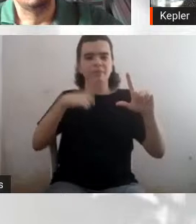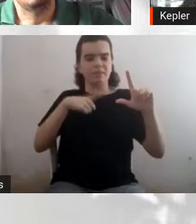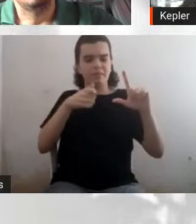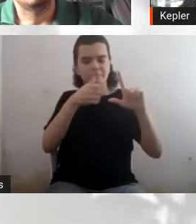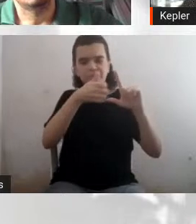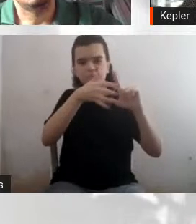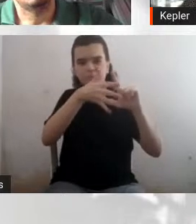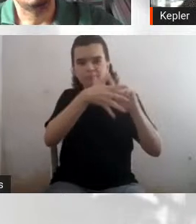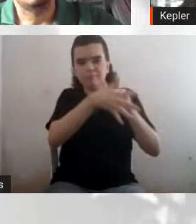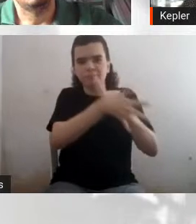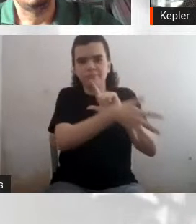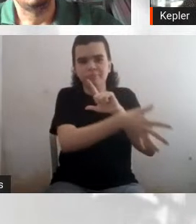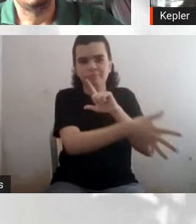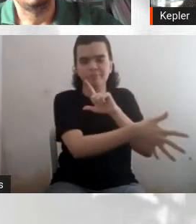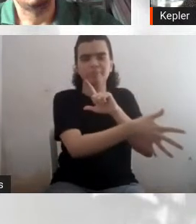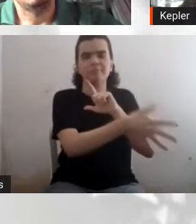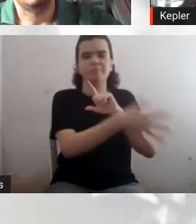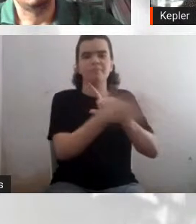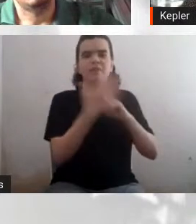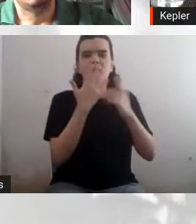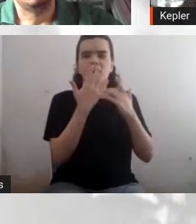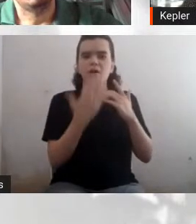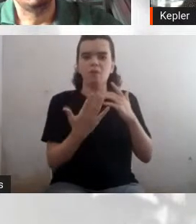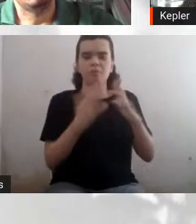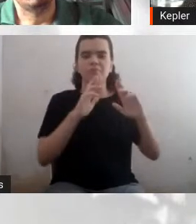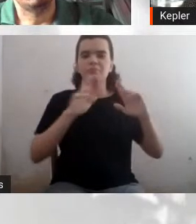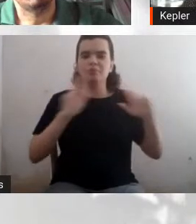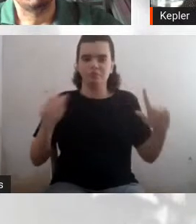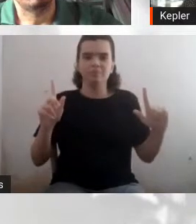ferro, oxigênio, todos os elementos, né?